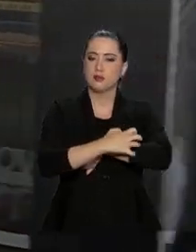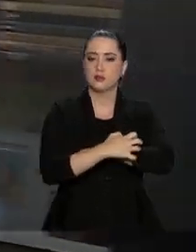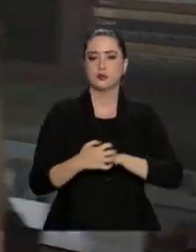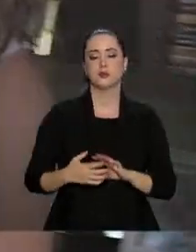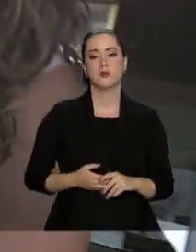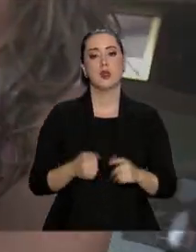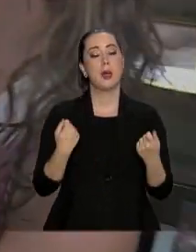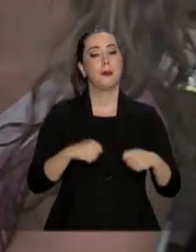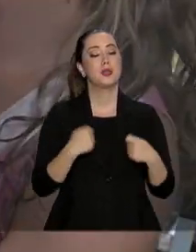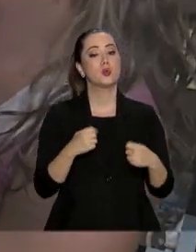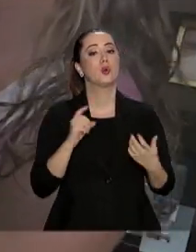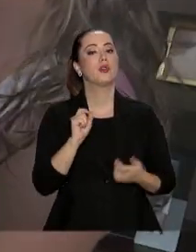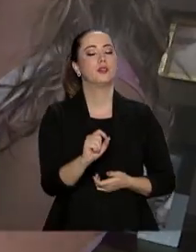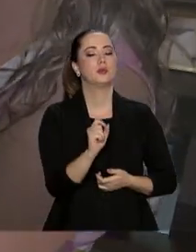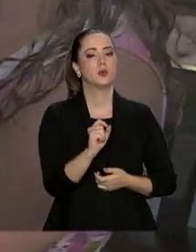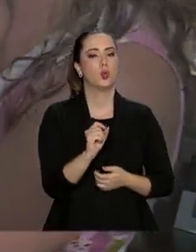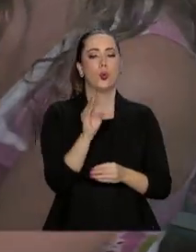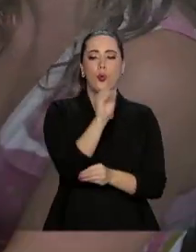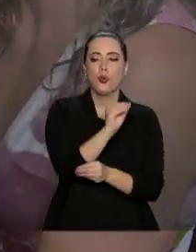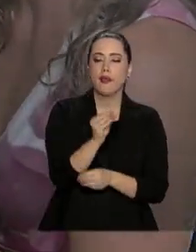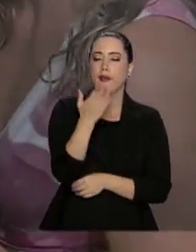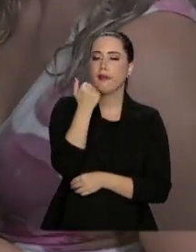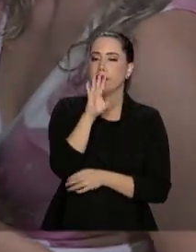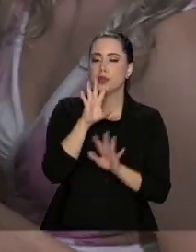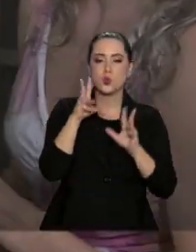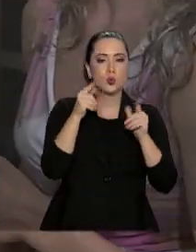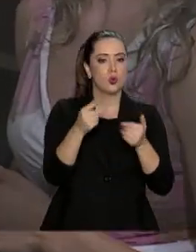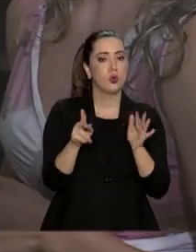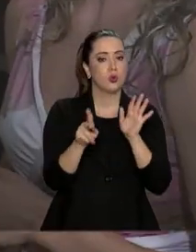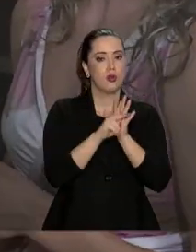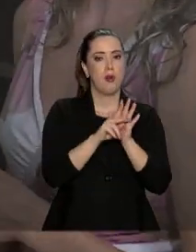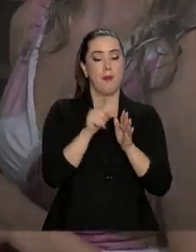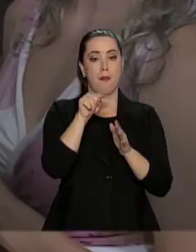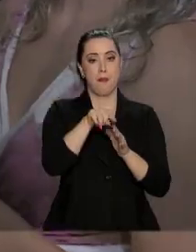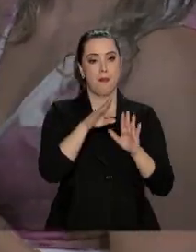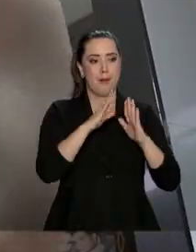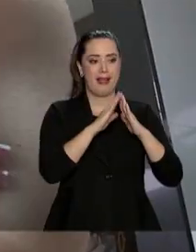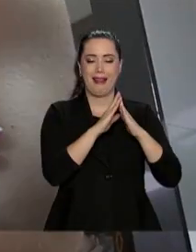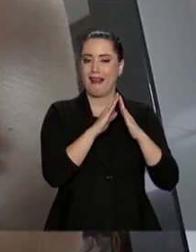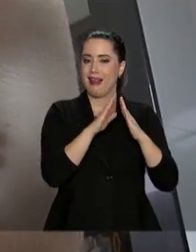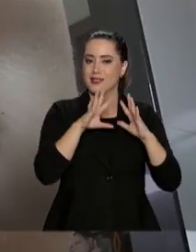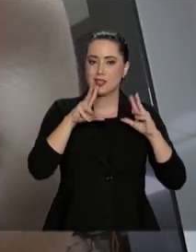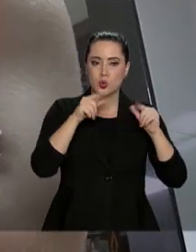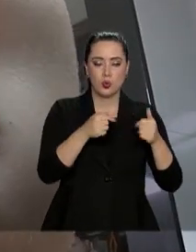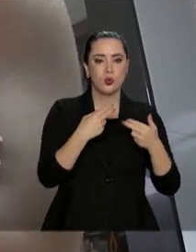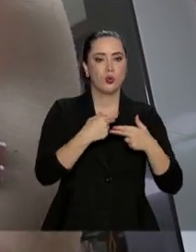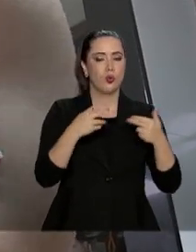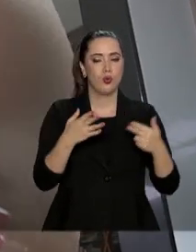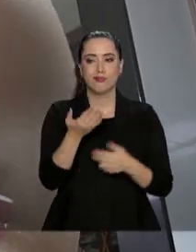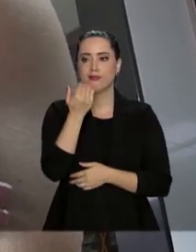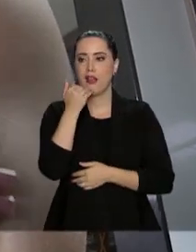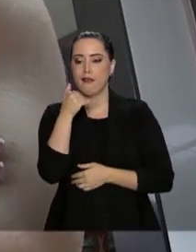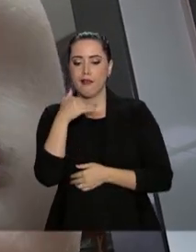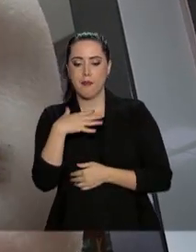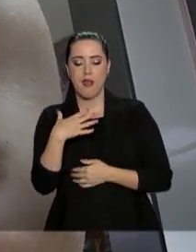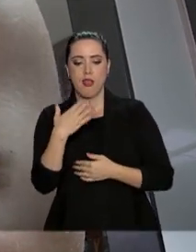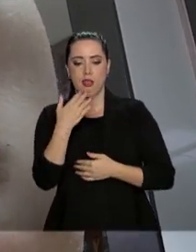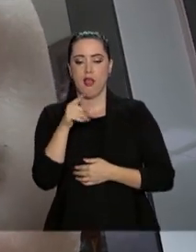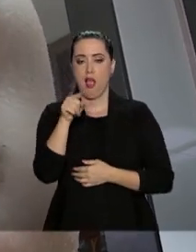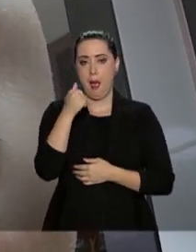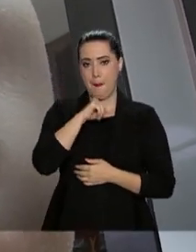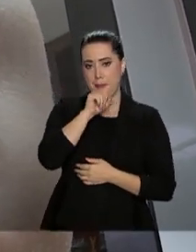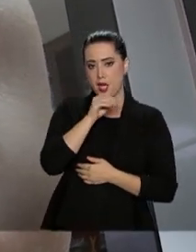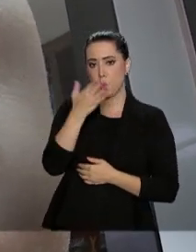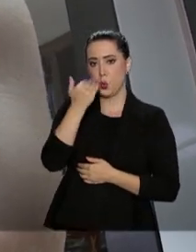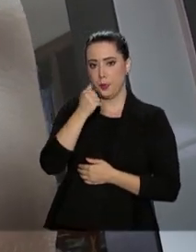cuidar da alimentação. Primeiro, Thaís mudou totalmente o cardápio da casa, porque tudo o que comia era repassado para